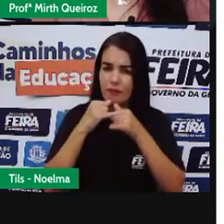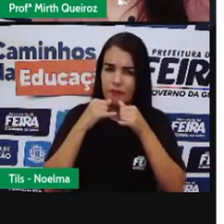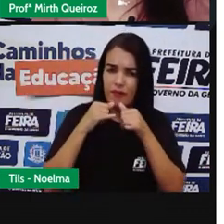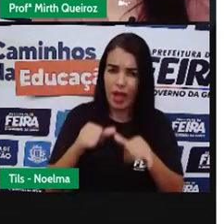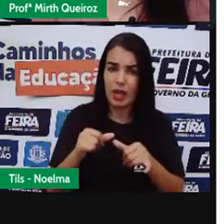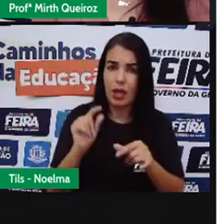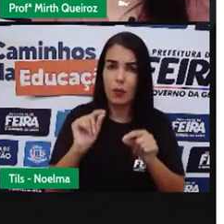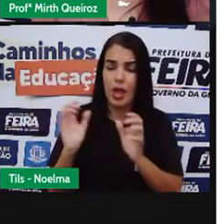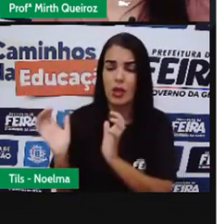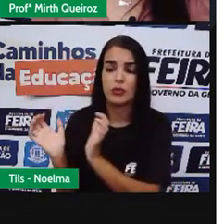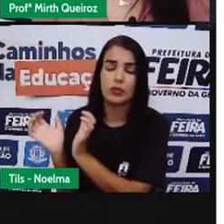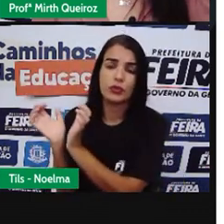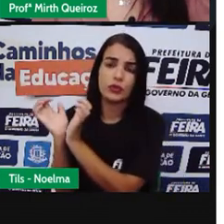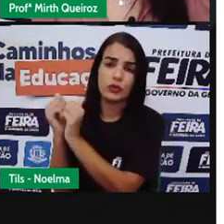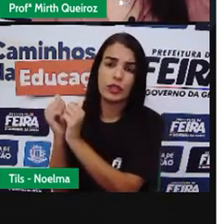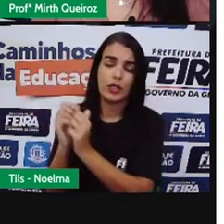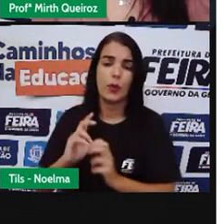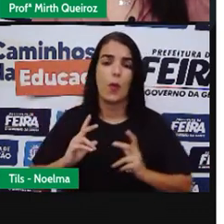humano Não move